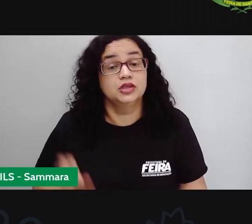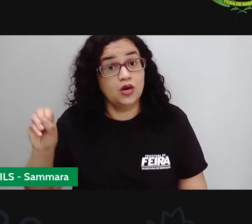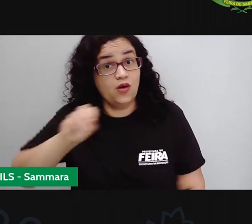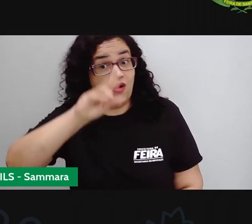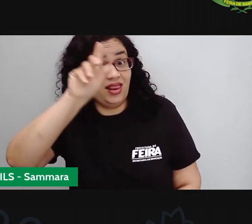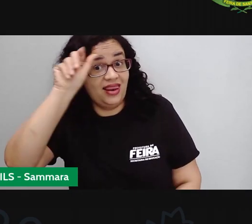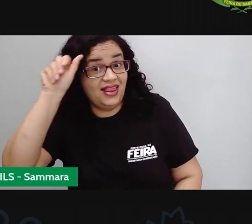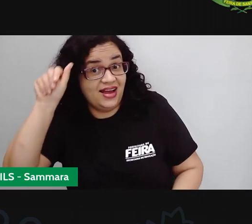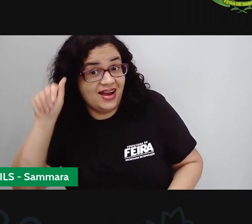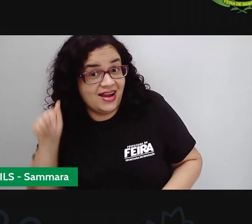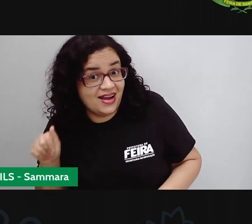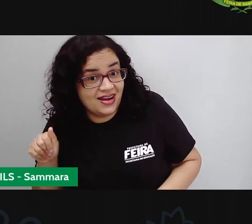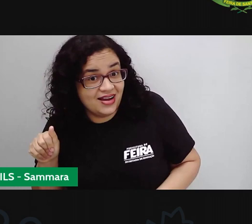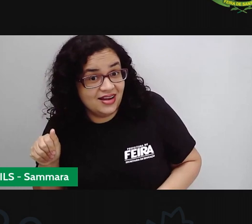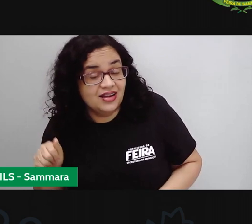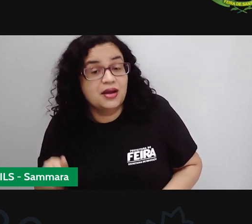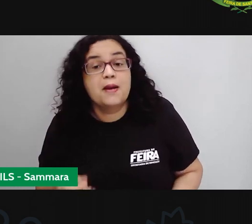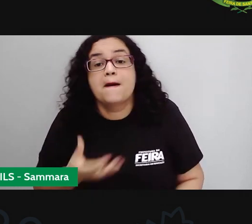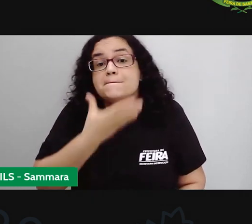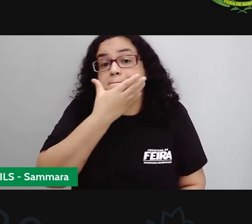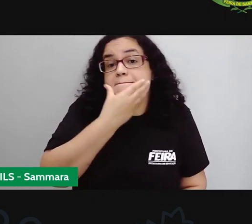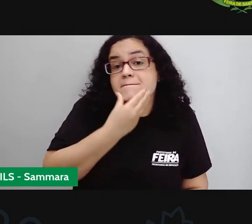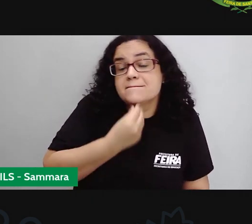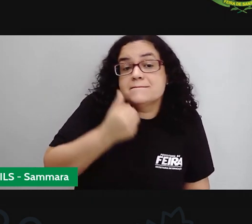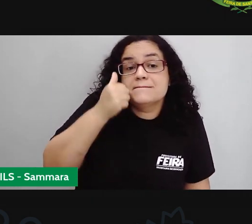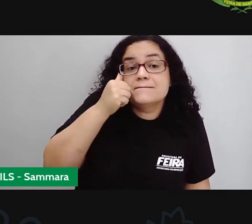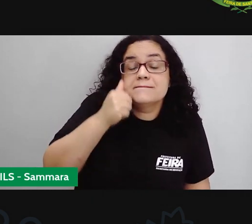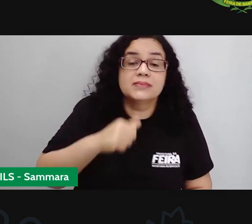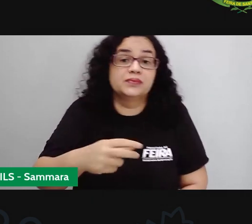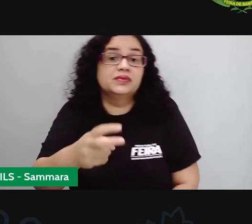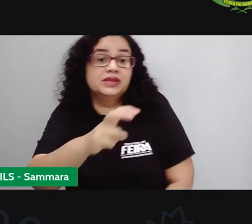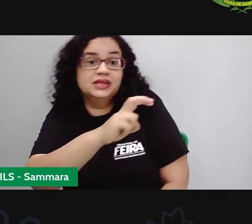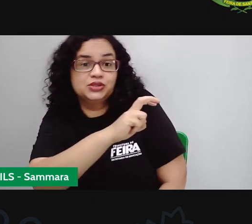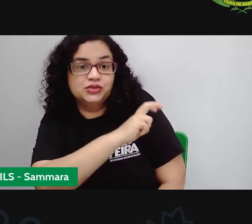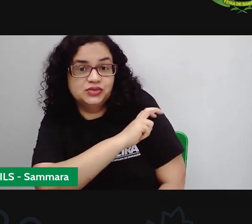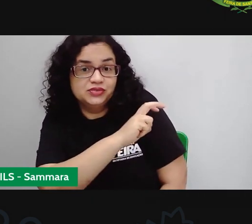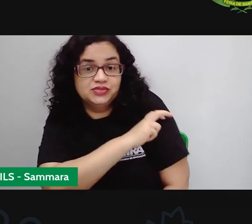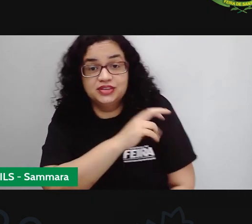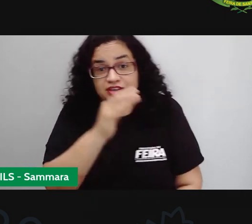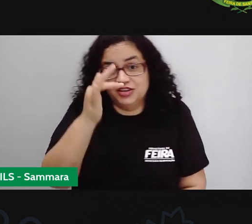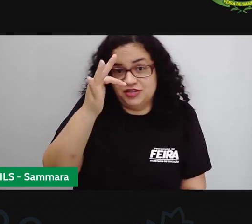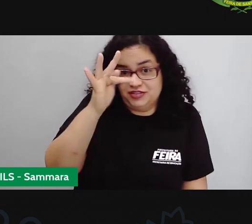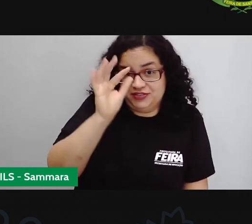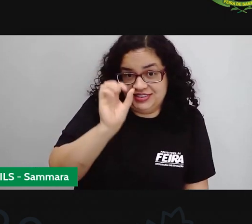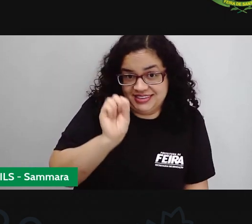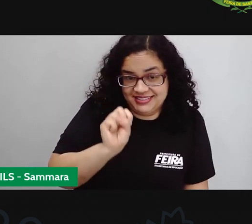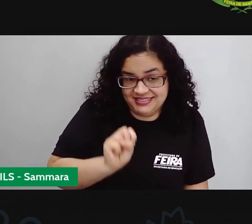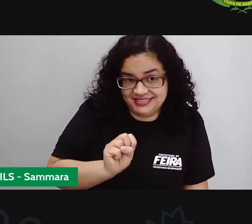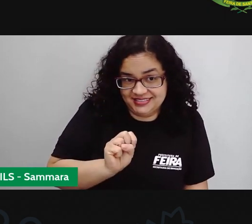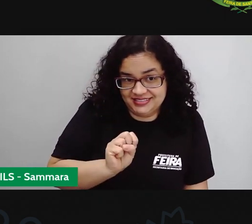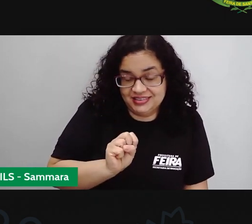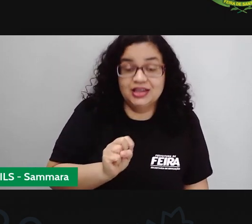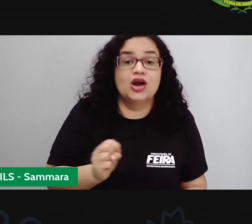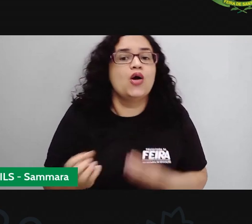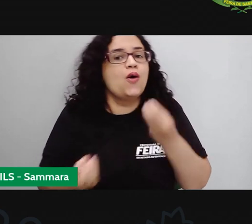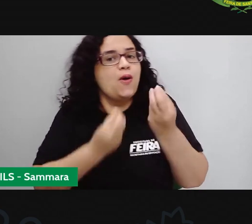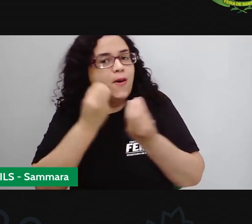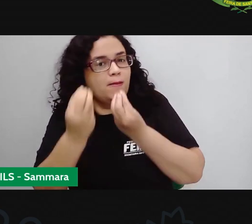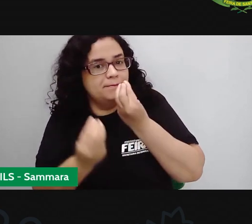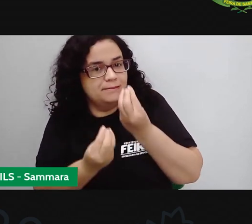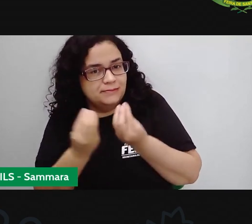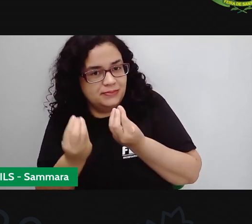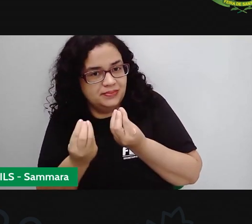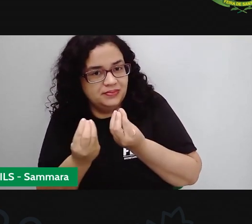Olá, meninos e meninas aí do quinto ano de Feira de Santana, como estão?